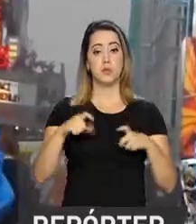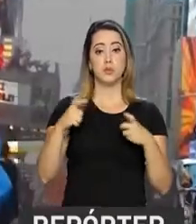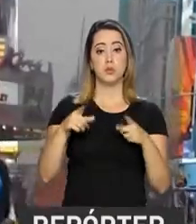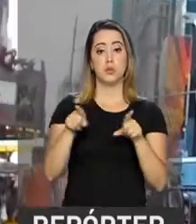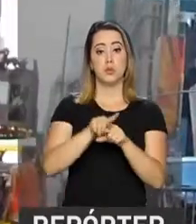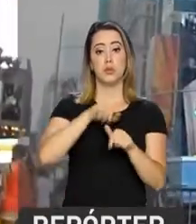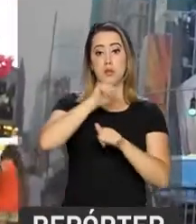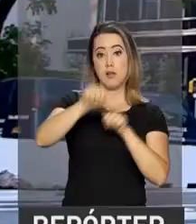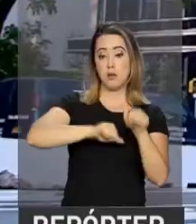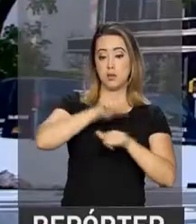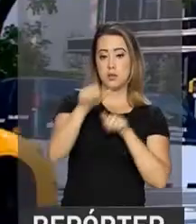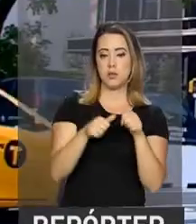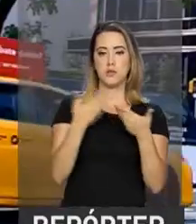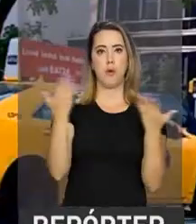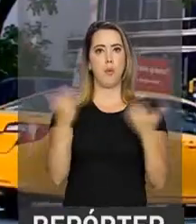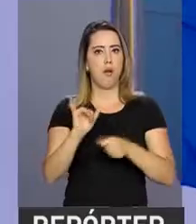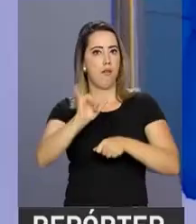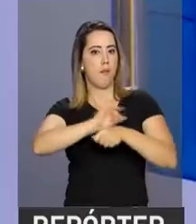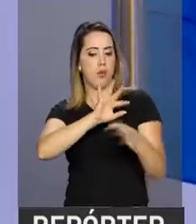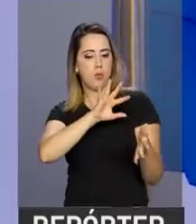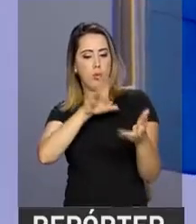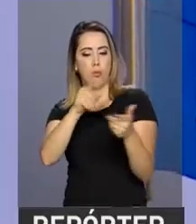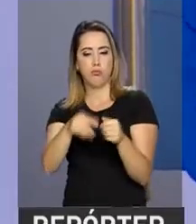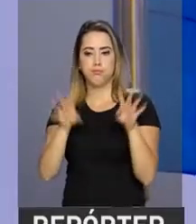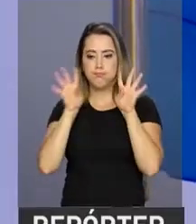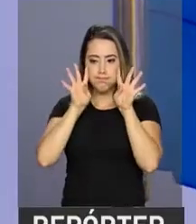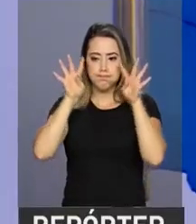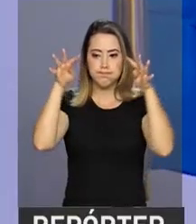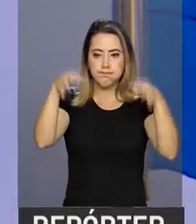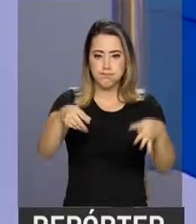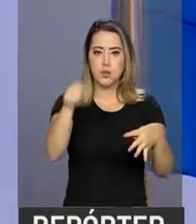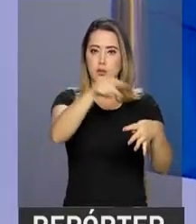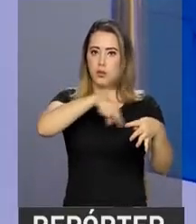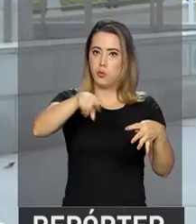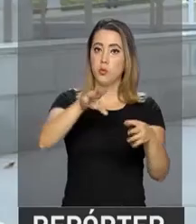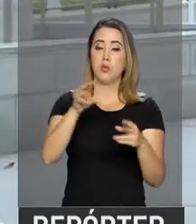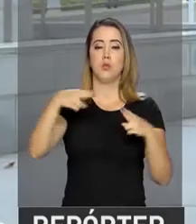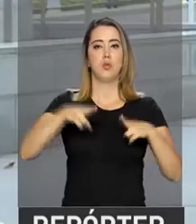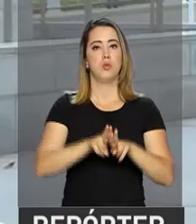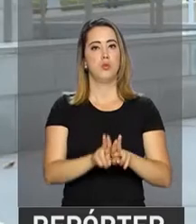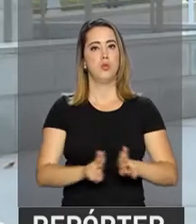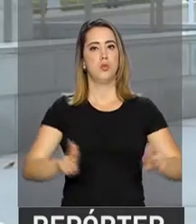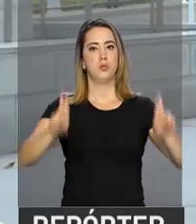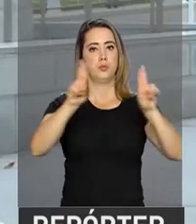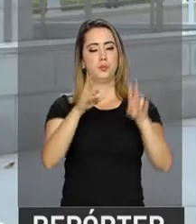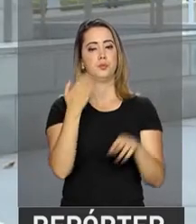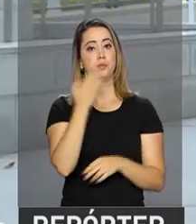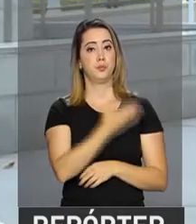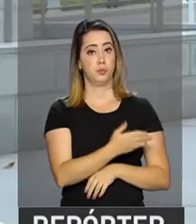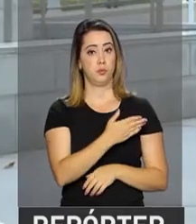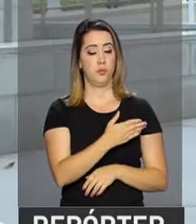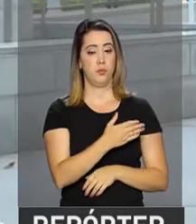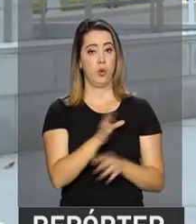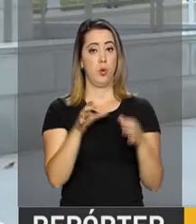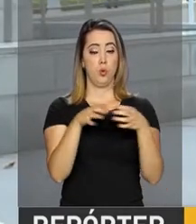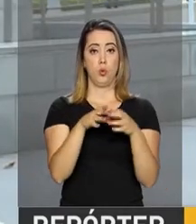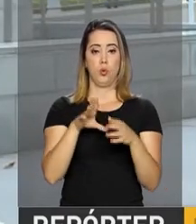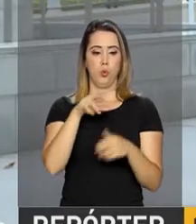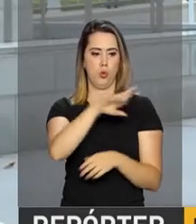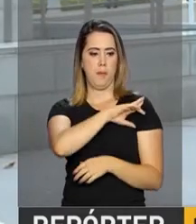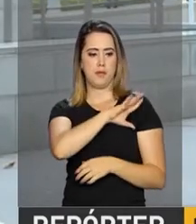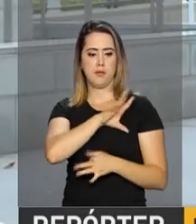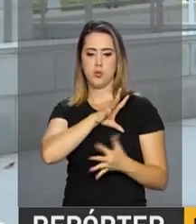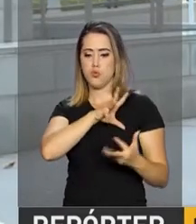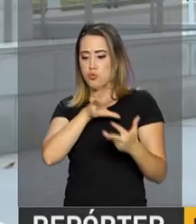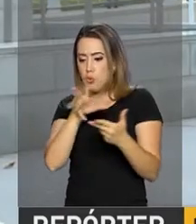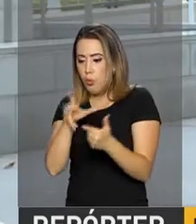táxis amarelos para a capital do mundo na Assembleia Geral das Nações Unidas. Durante a Assembleia Geral da ONU, representantes do mundo todo